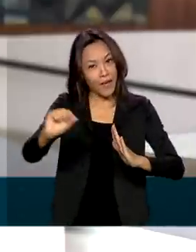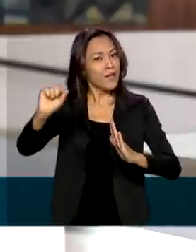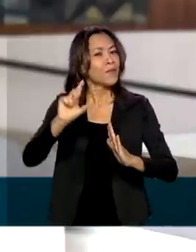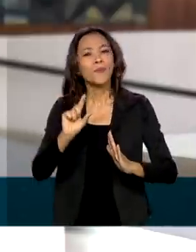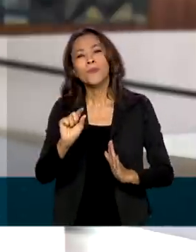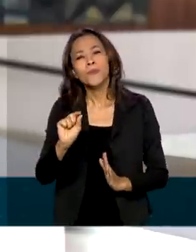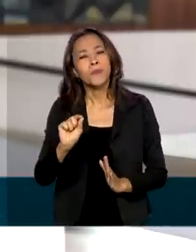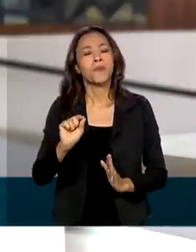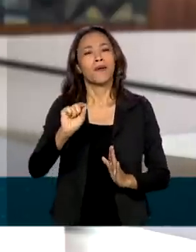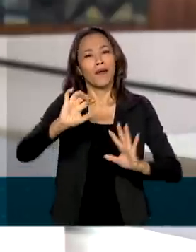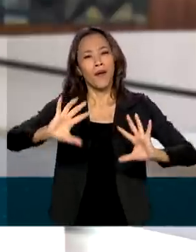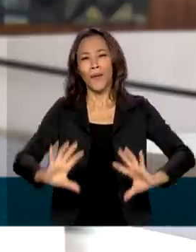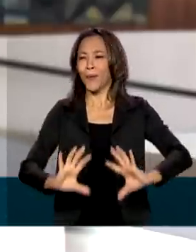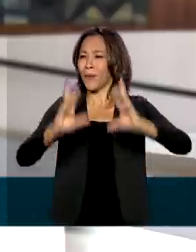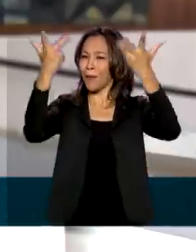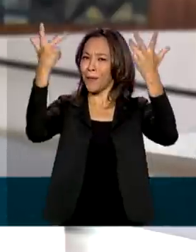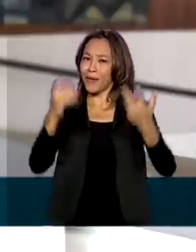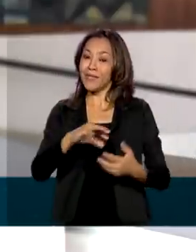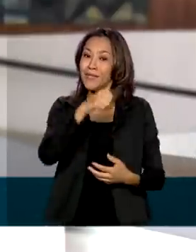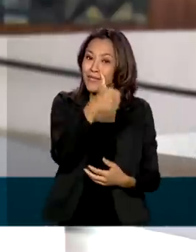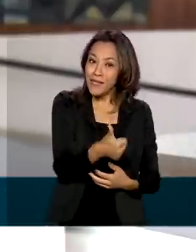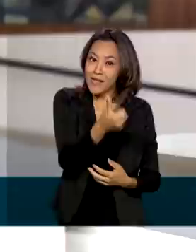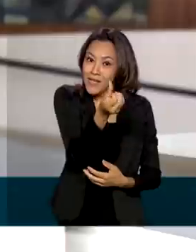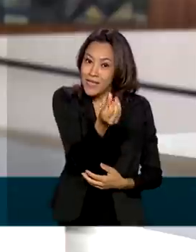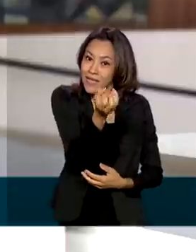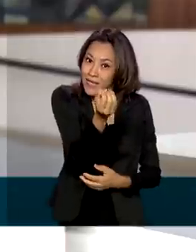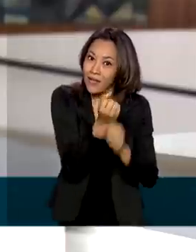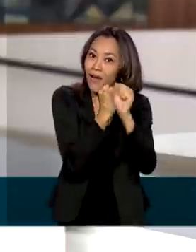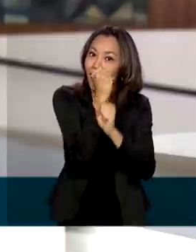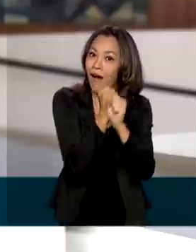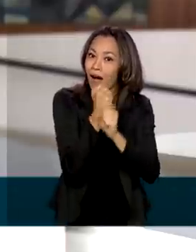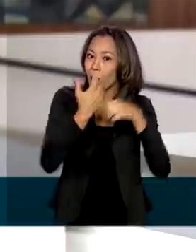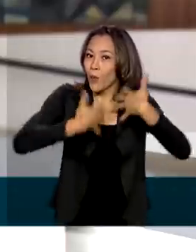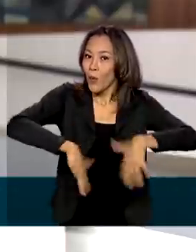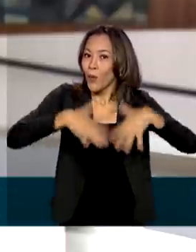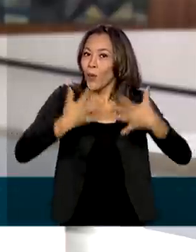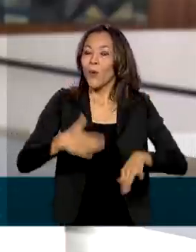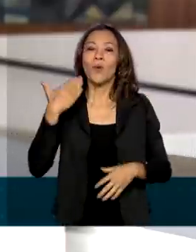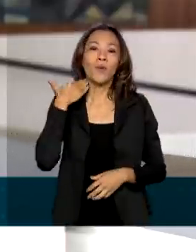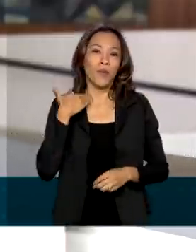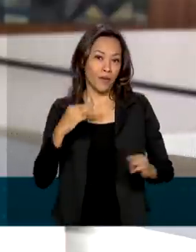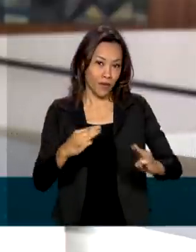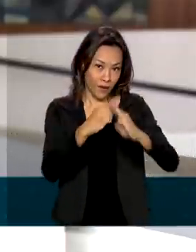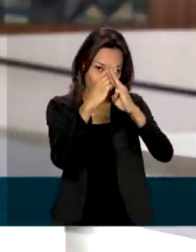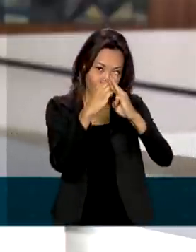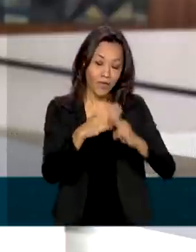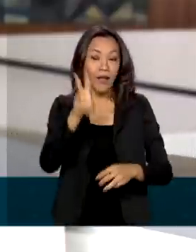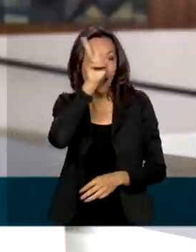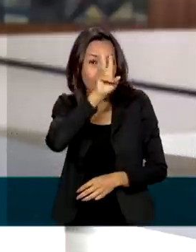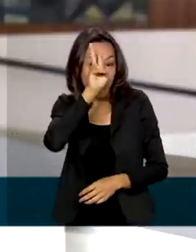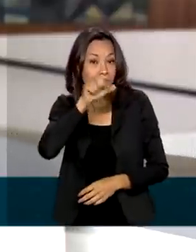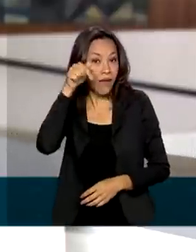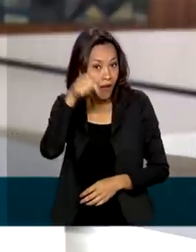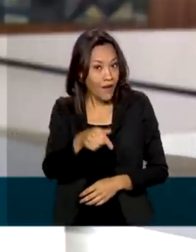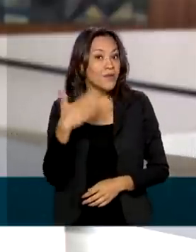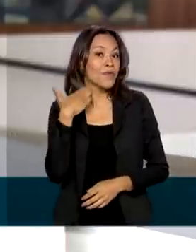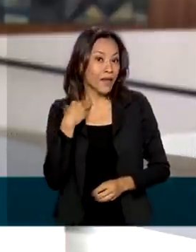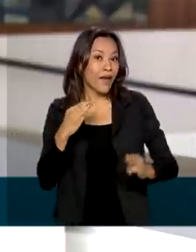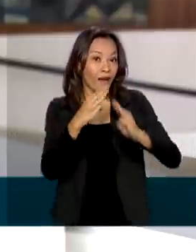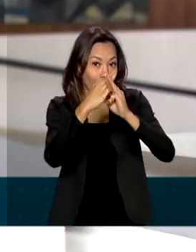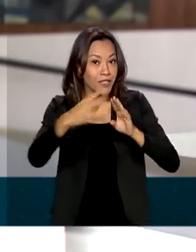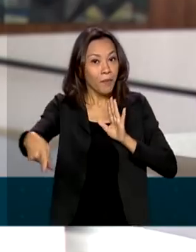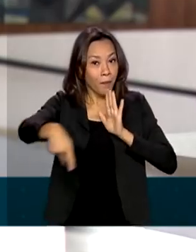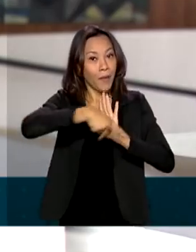comemora os 160 anos da Caixa Econômica Federal. Lembrando que a Caixa é um banco 100%